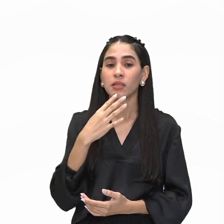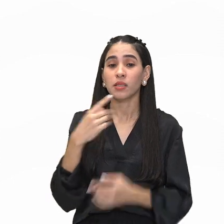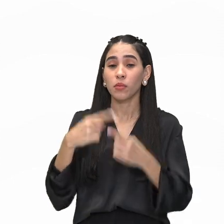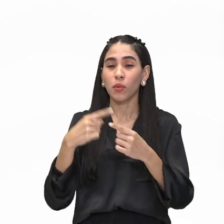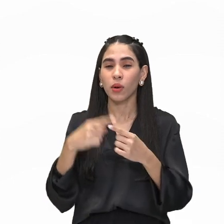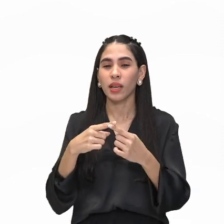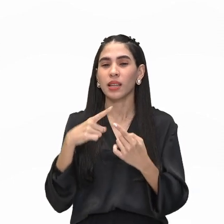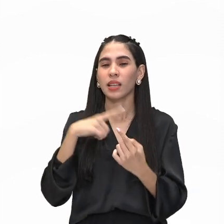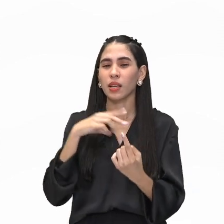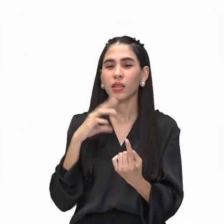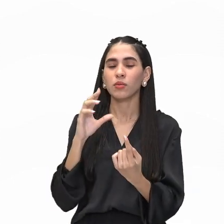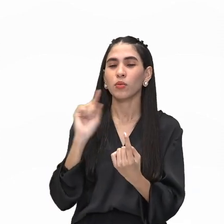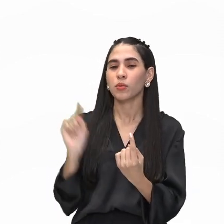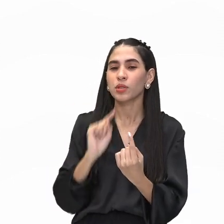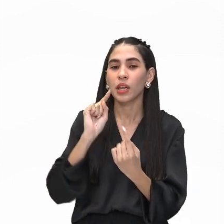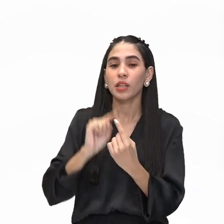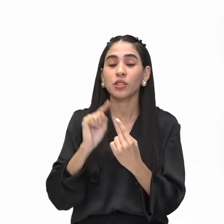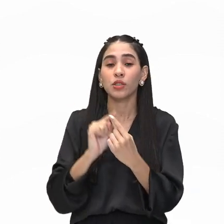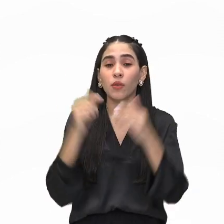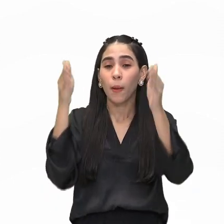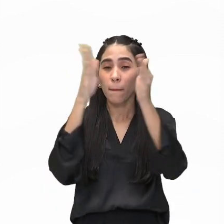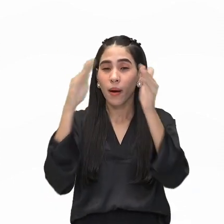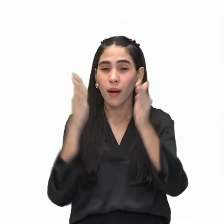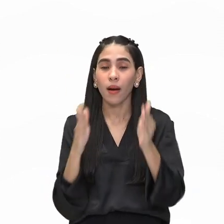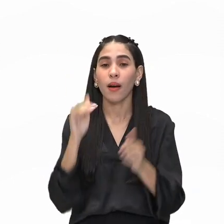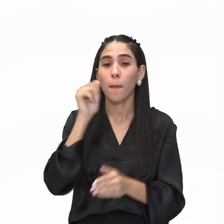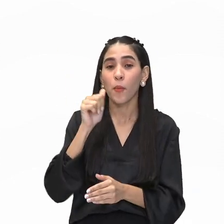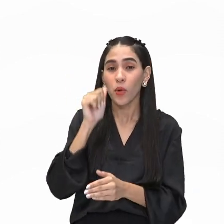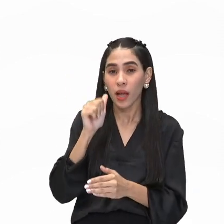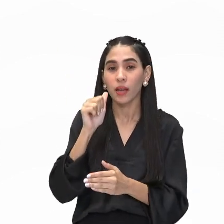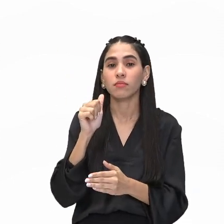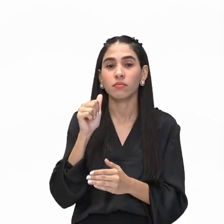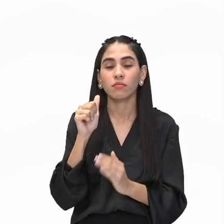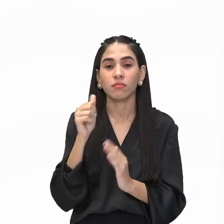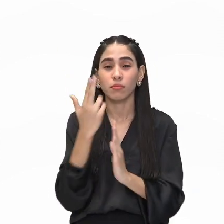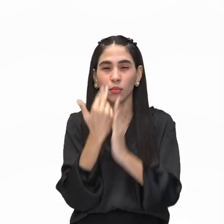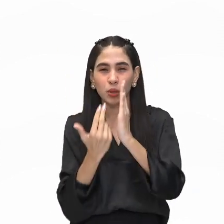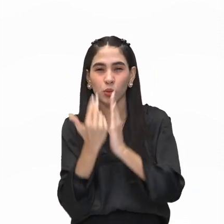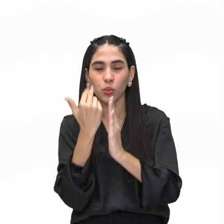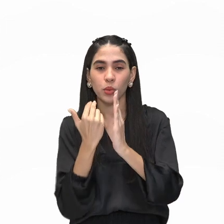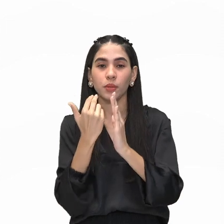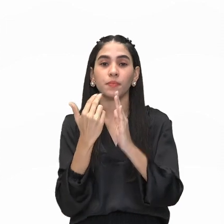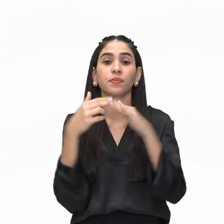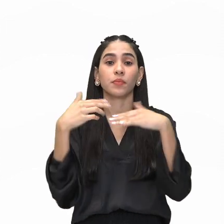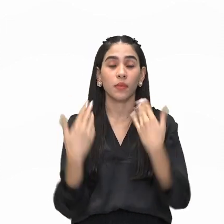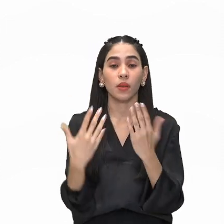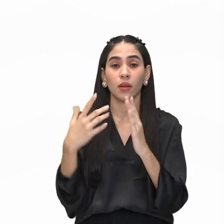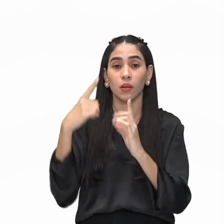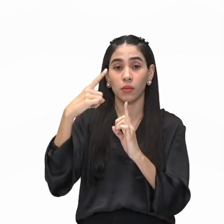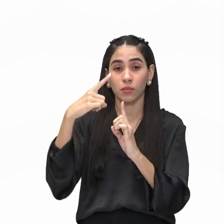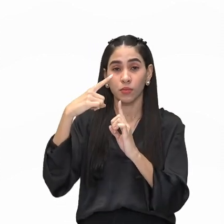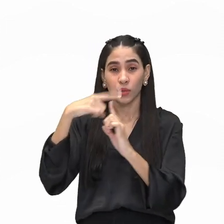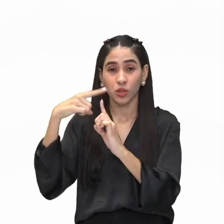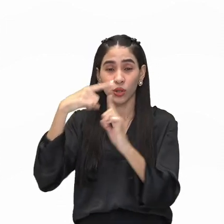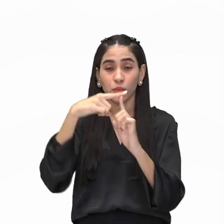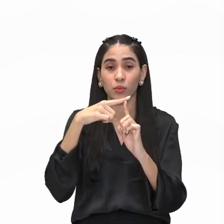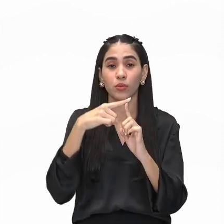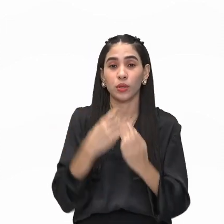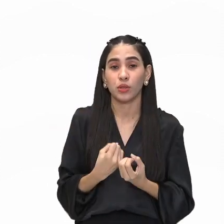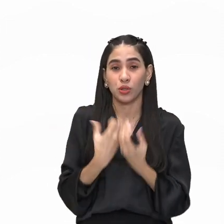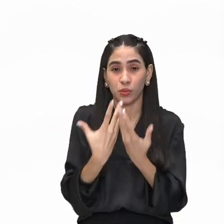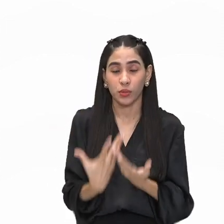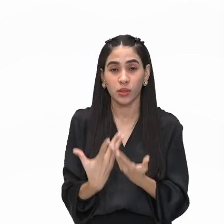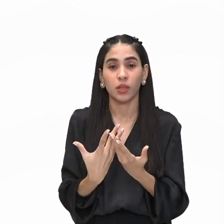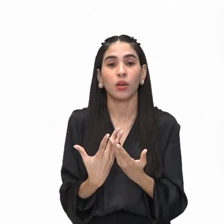beleza, especialmente a sensualidade feminina. Então, nesse estilo impressionista, o artista, ele